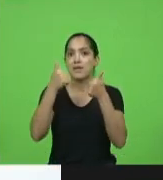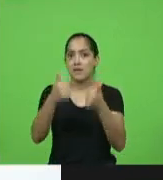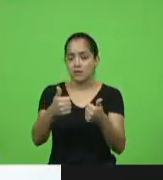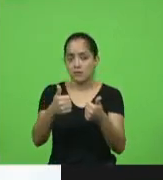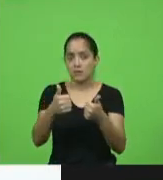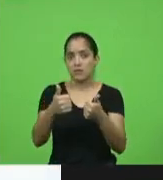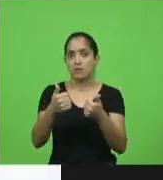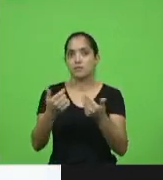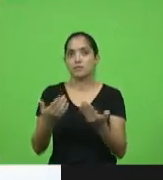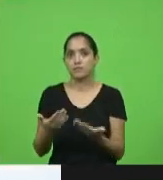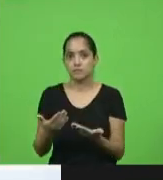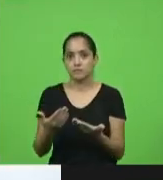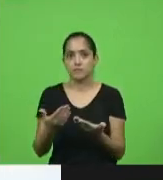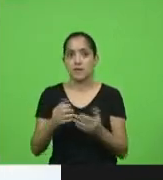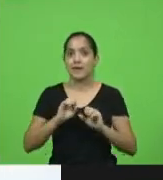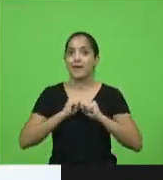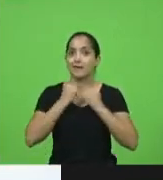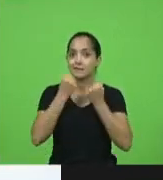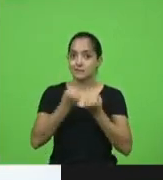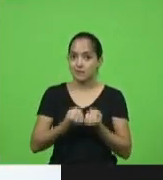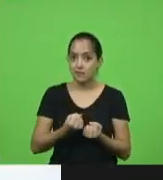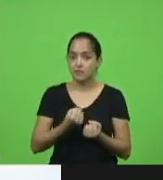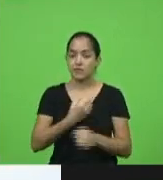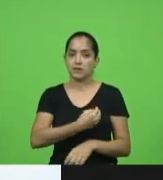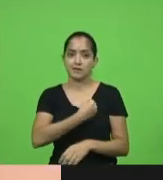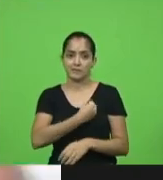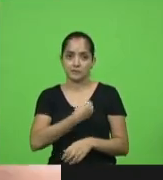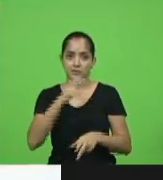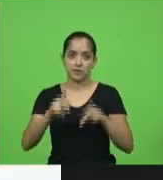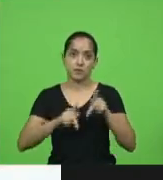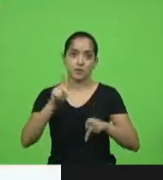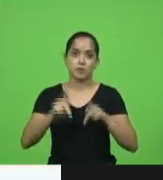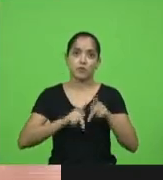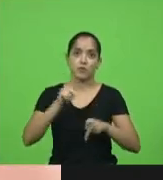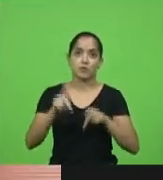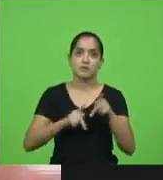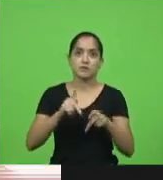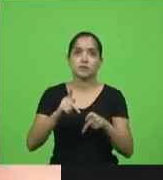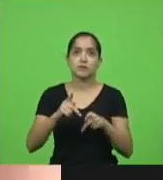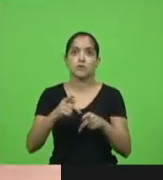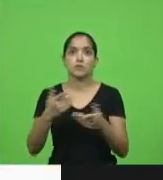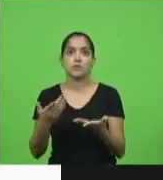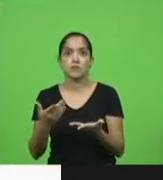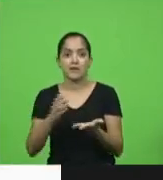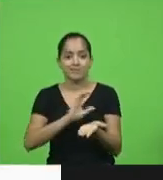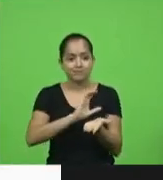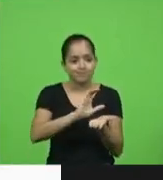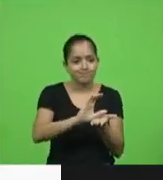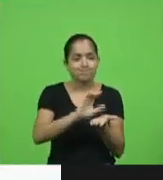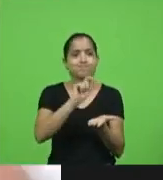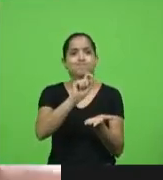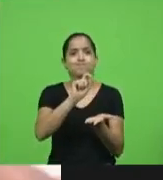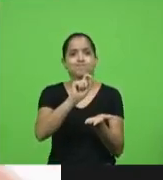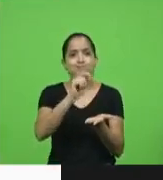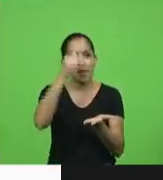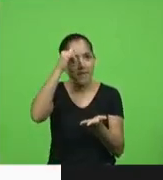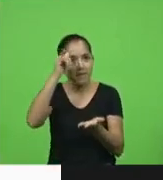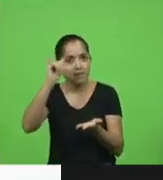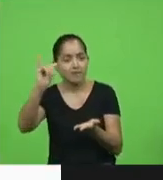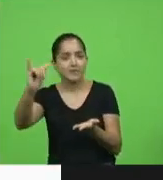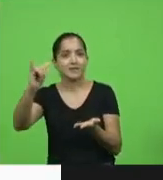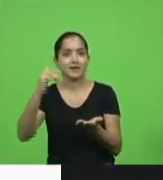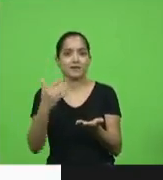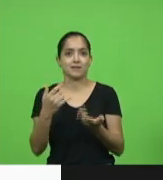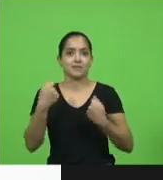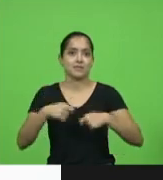dependermos a vida da população o investimento na prevenção do contágio. É isso que nós